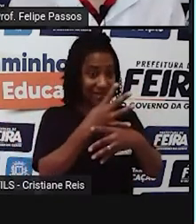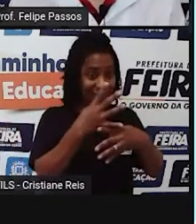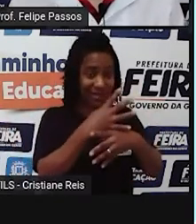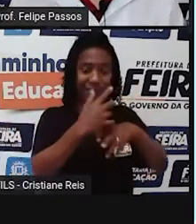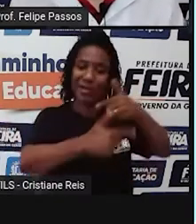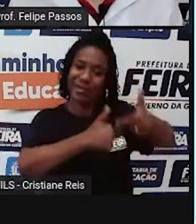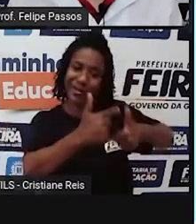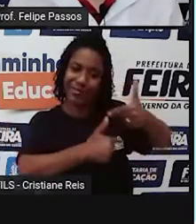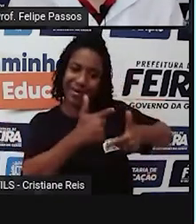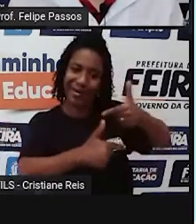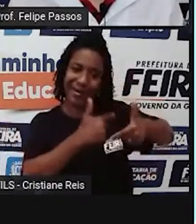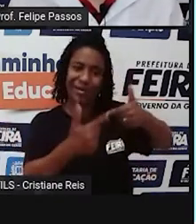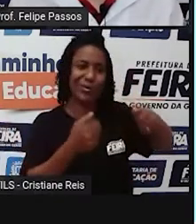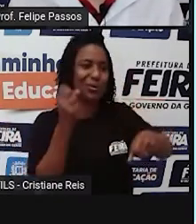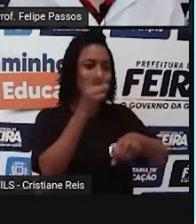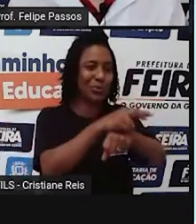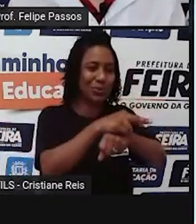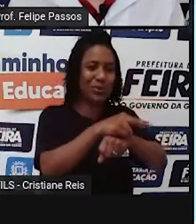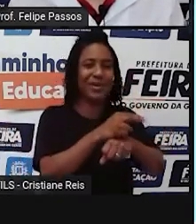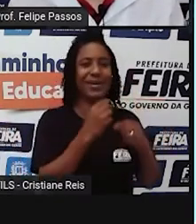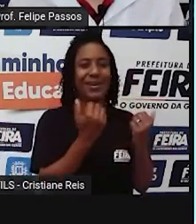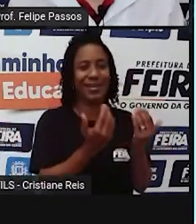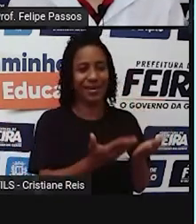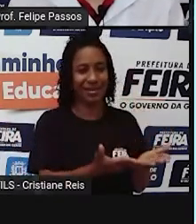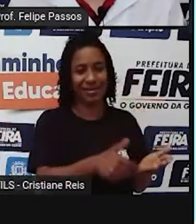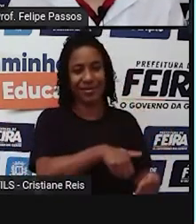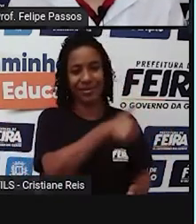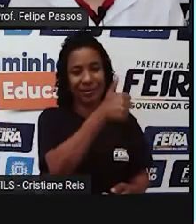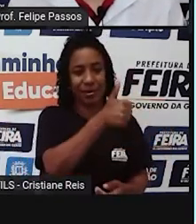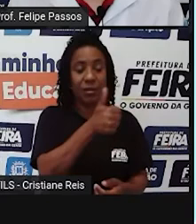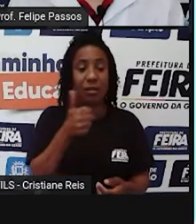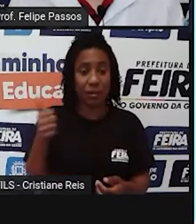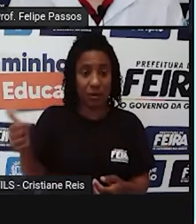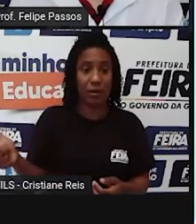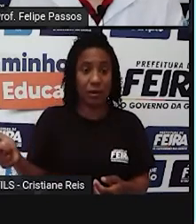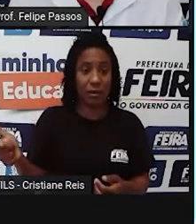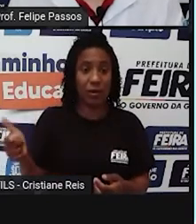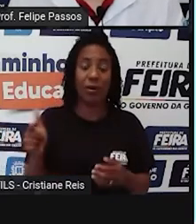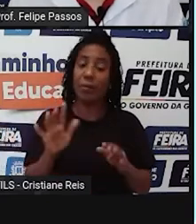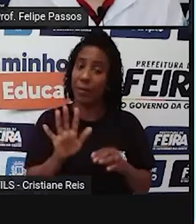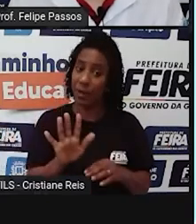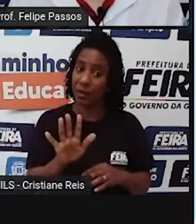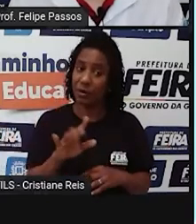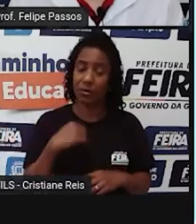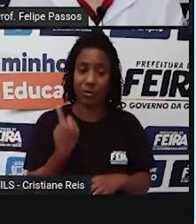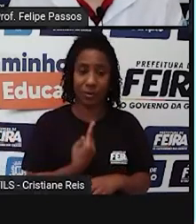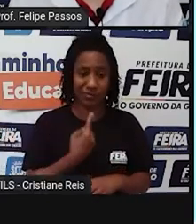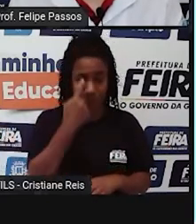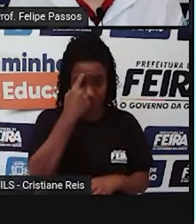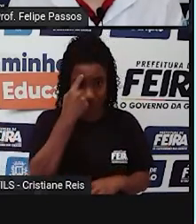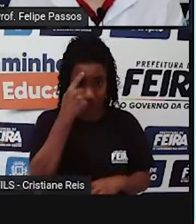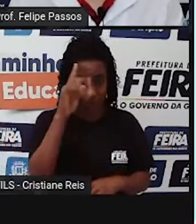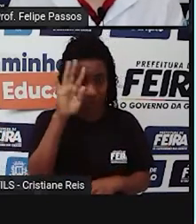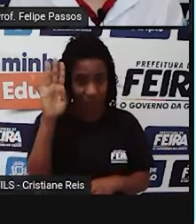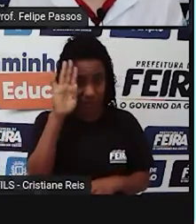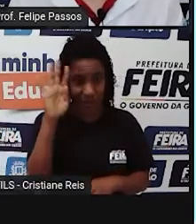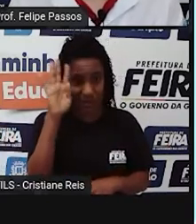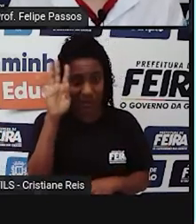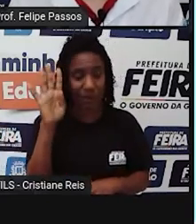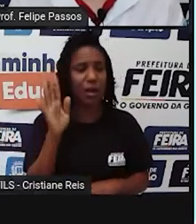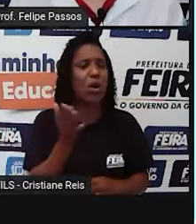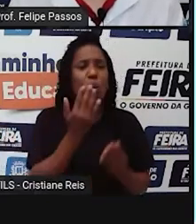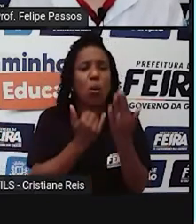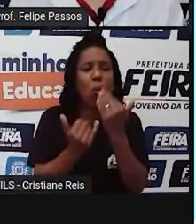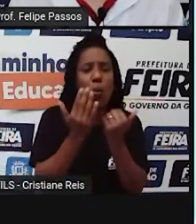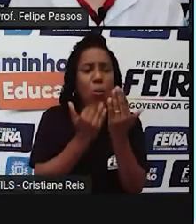precisa estar sempre refletindo, por quê? A maior parte do que a gente come, do que a gente consome, né, em relação a alimento, vem da zona